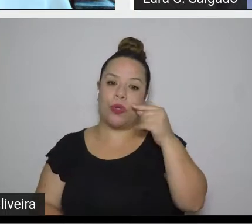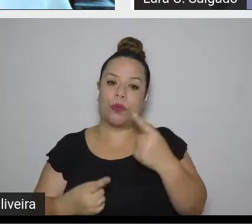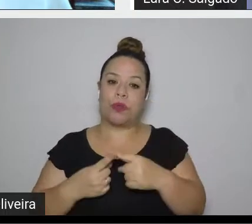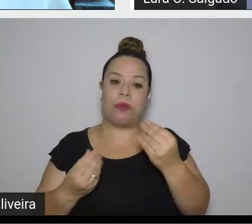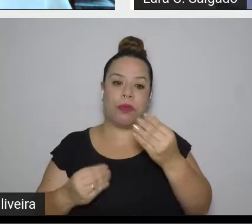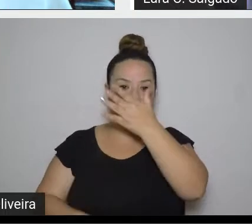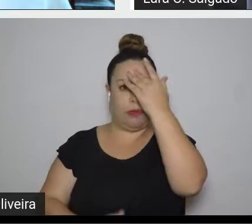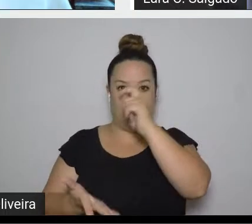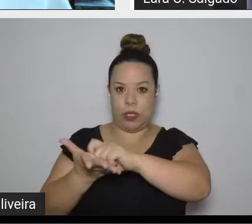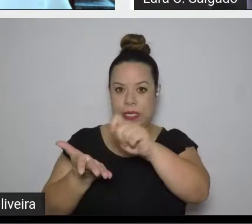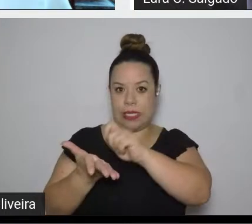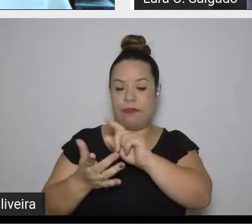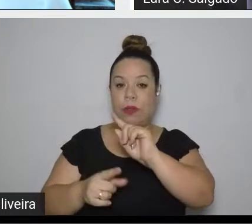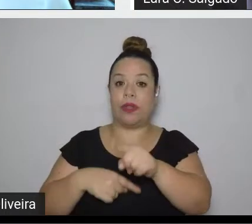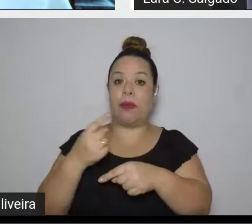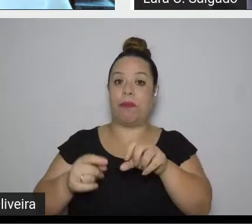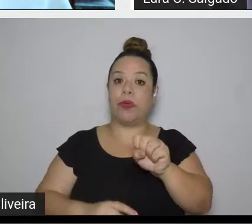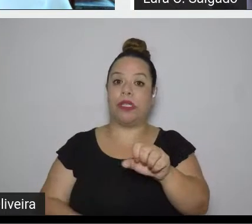depois de Saramago,